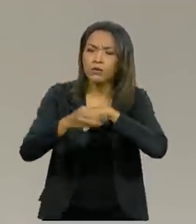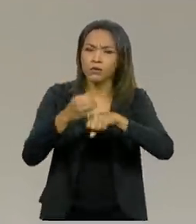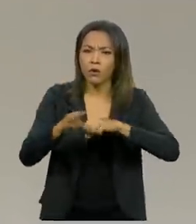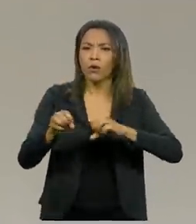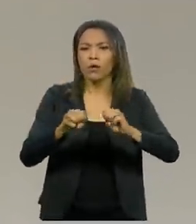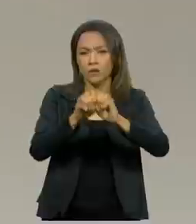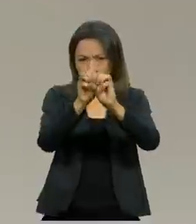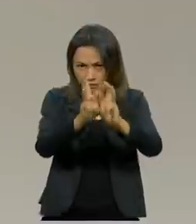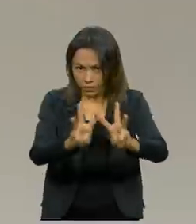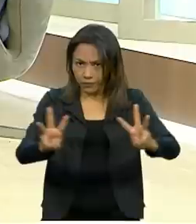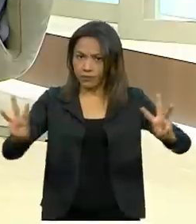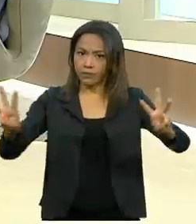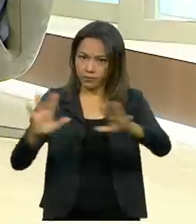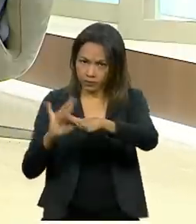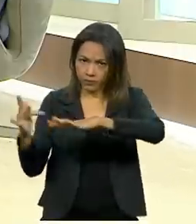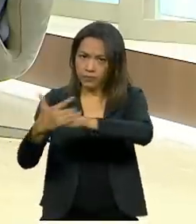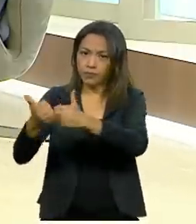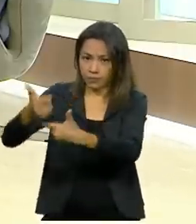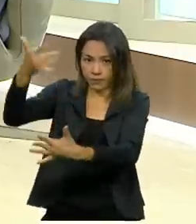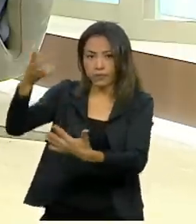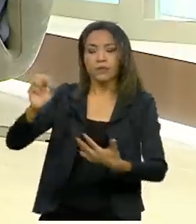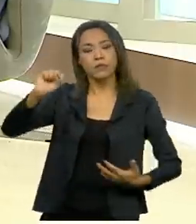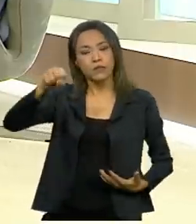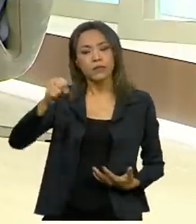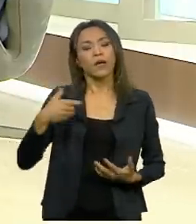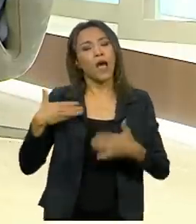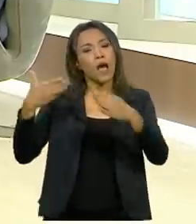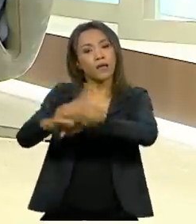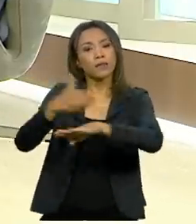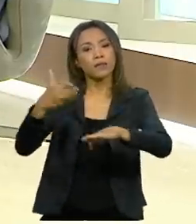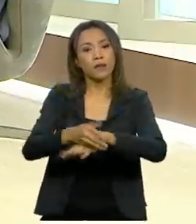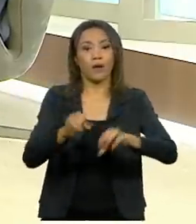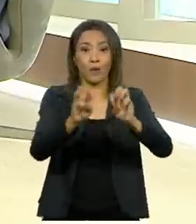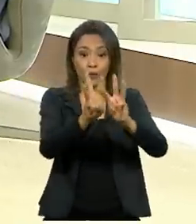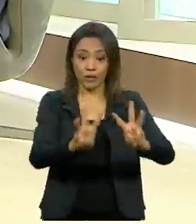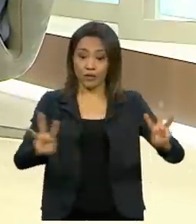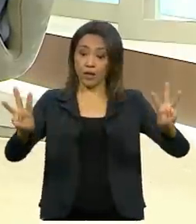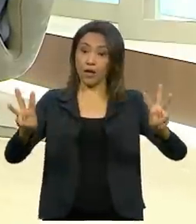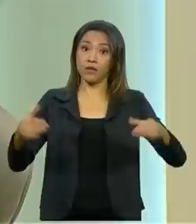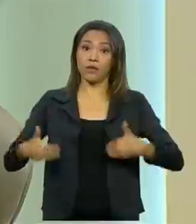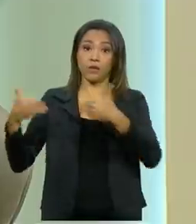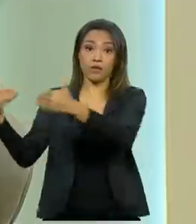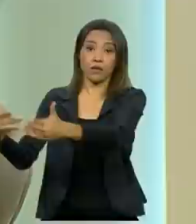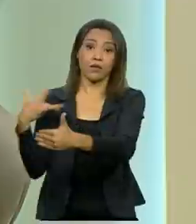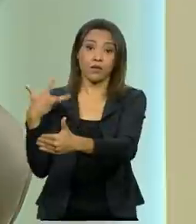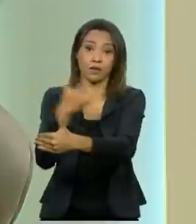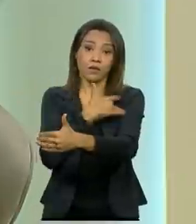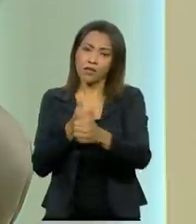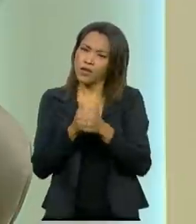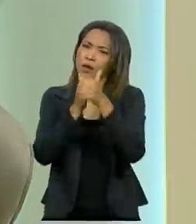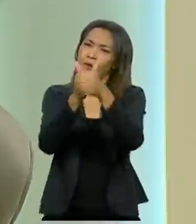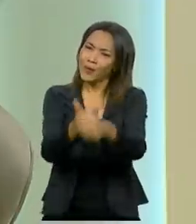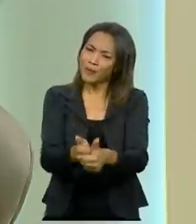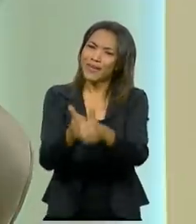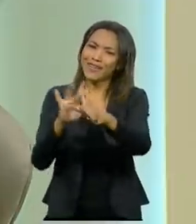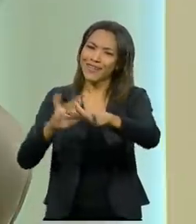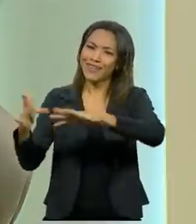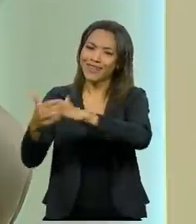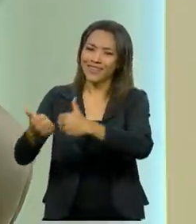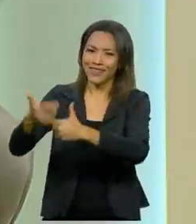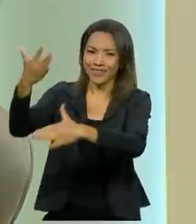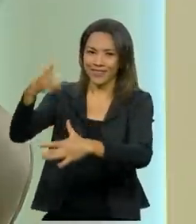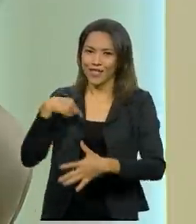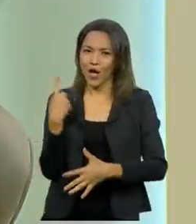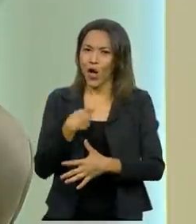Ministério da Saúde, não é isso, ministro? Sem dúvida. Acessa o site do Ministério da Saúde e nos acompanhe nas redes sociais. Perfeito. Porque nós